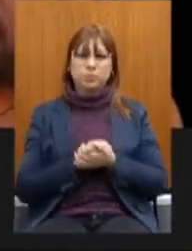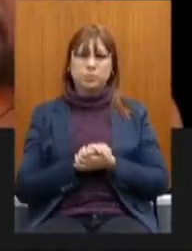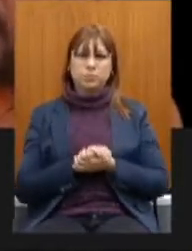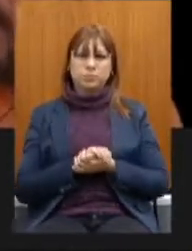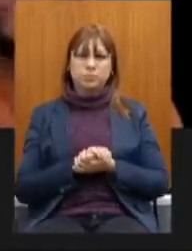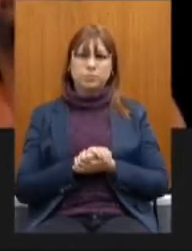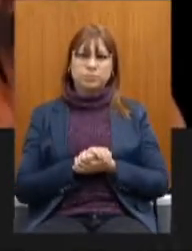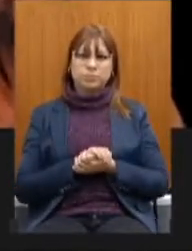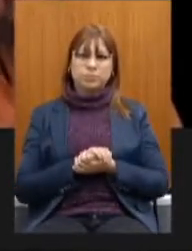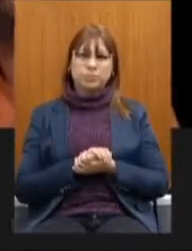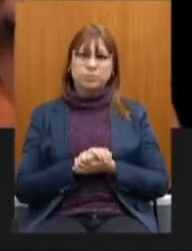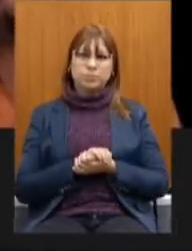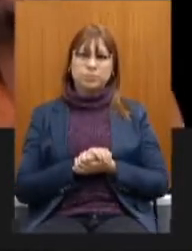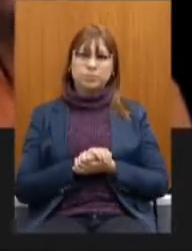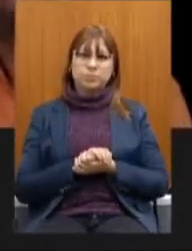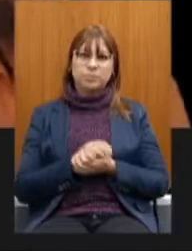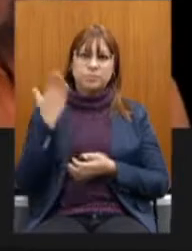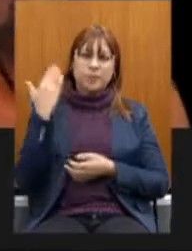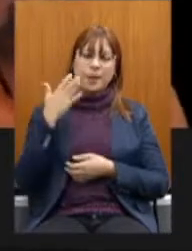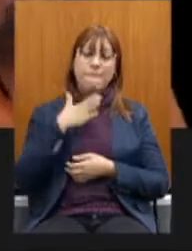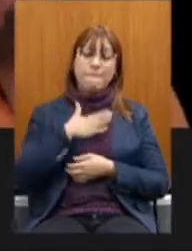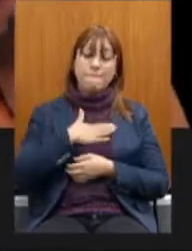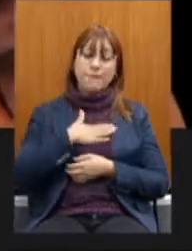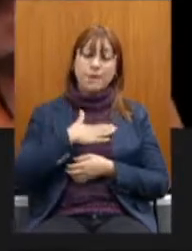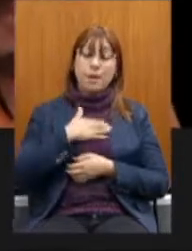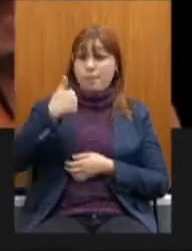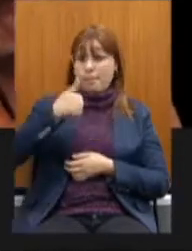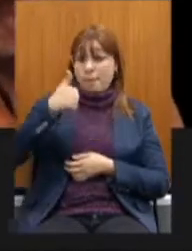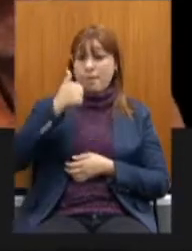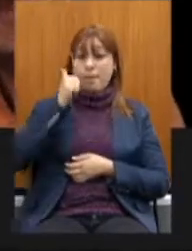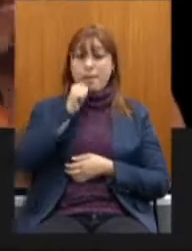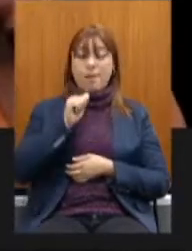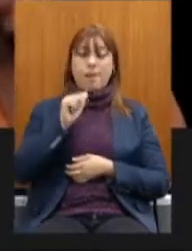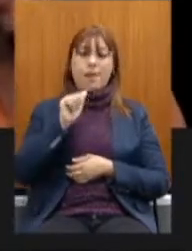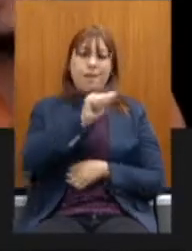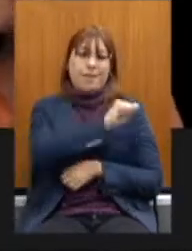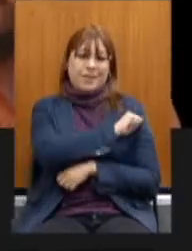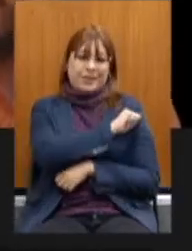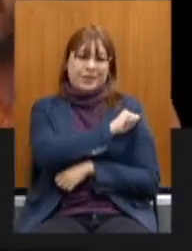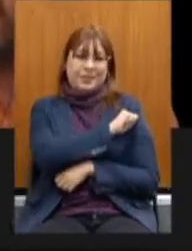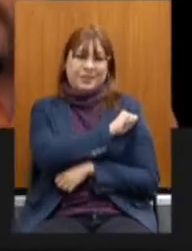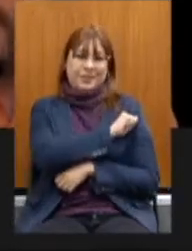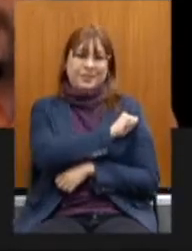da minha primeira aluna de iniciação musical.